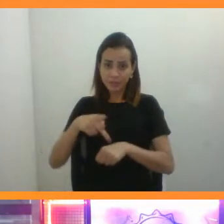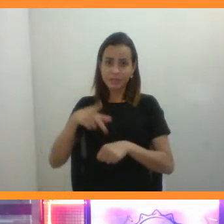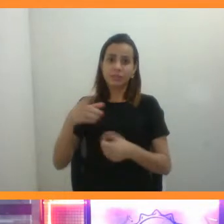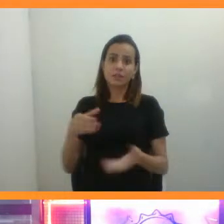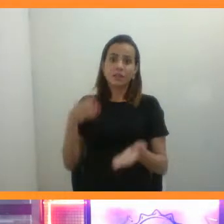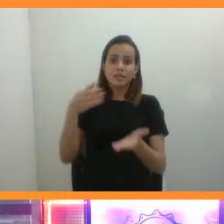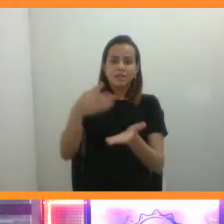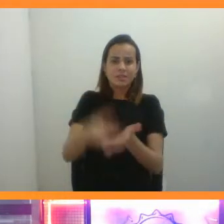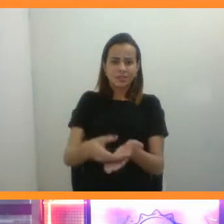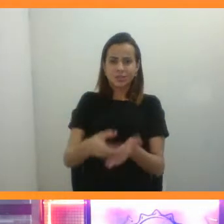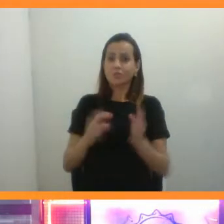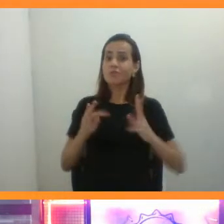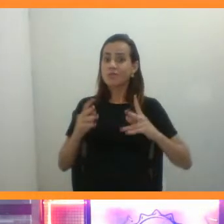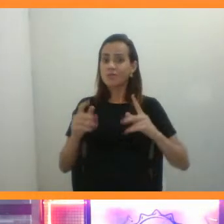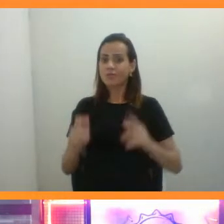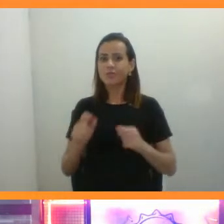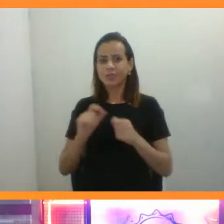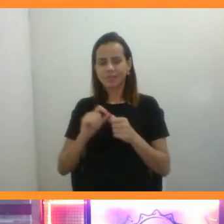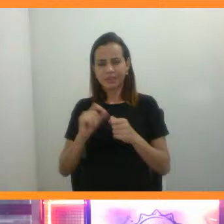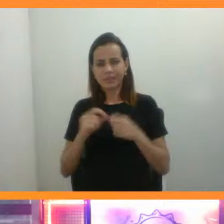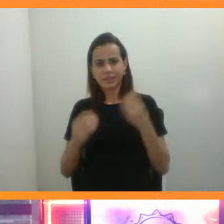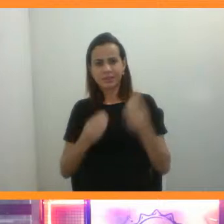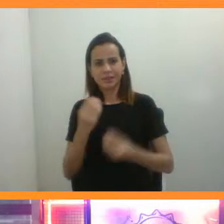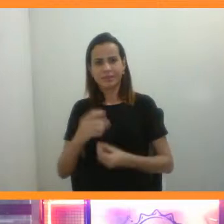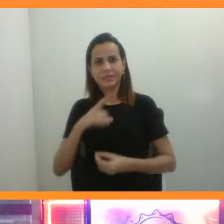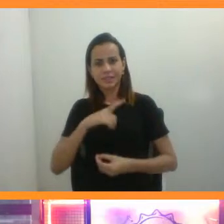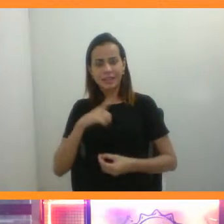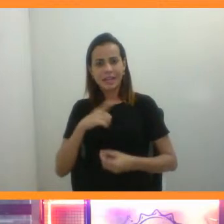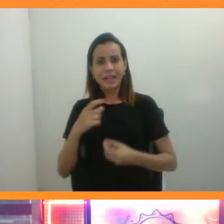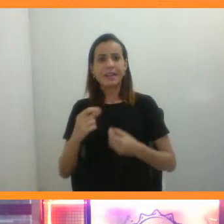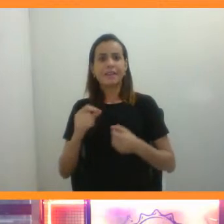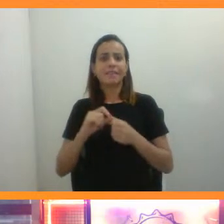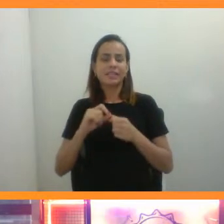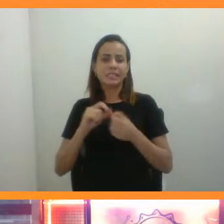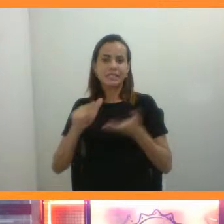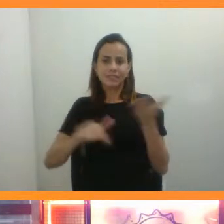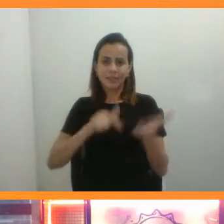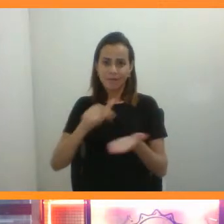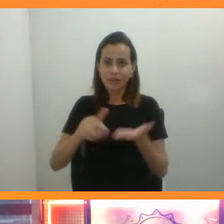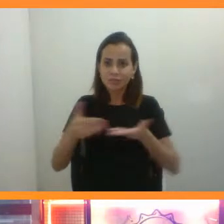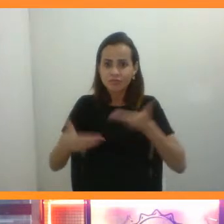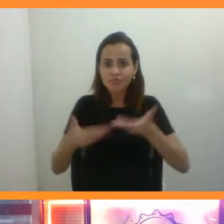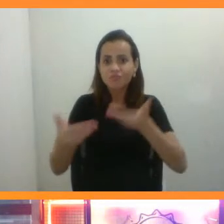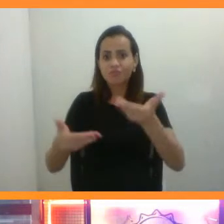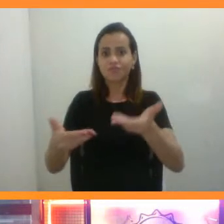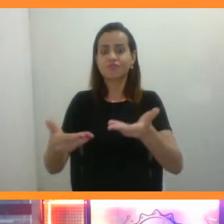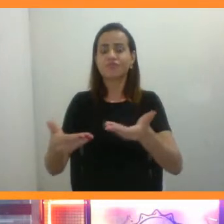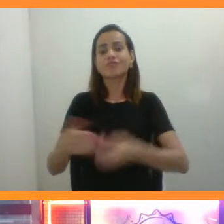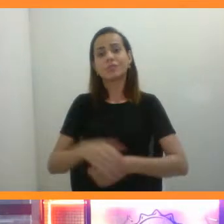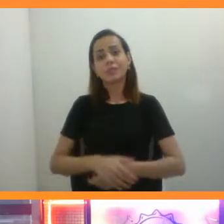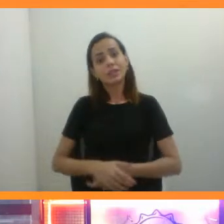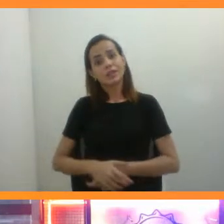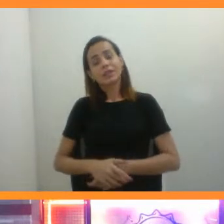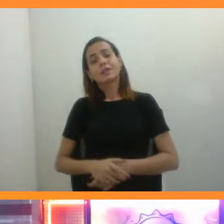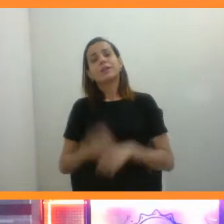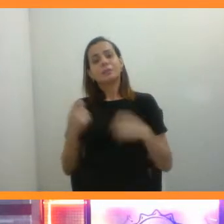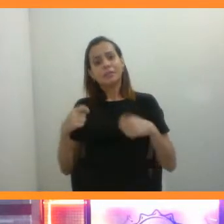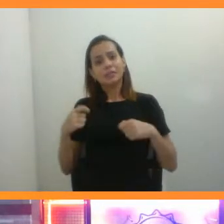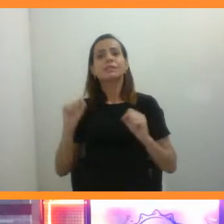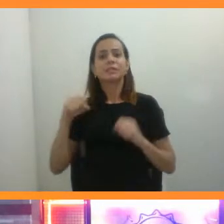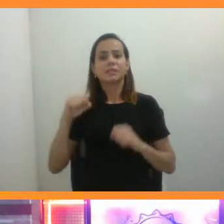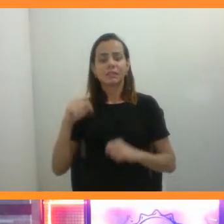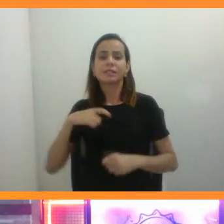né? Fazendo com que a gente tenha a condição de desenvolver trabalho, a gente precisa, sim, ter